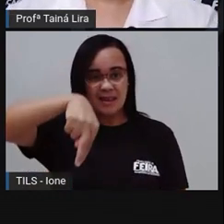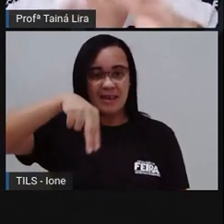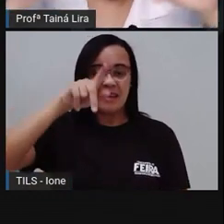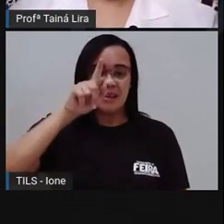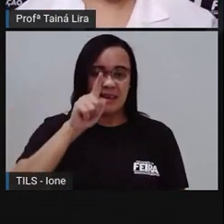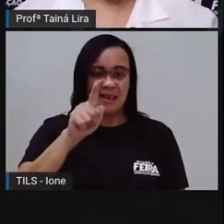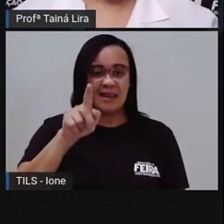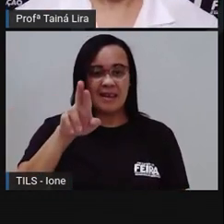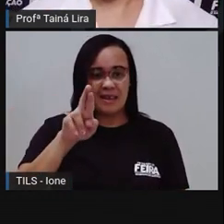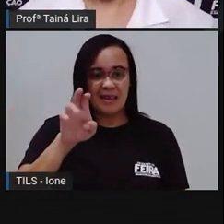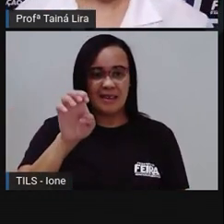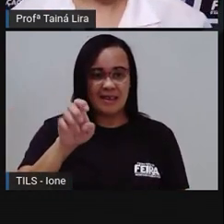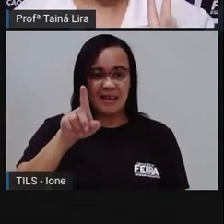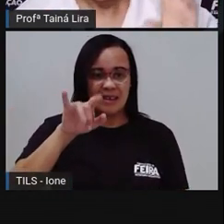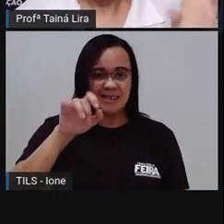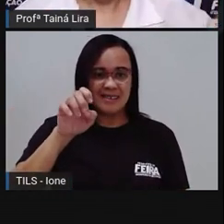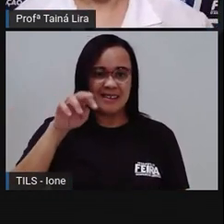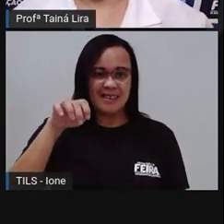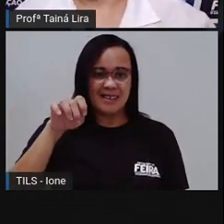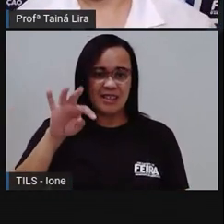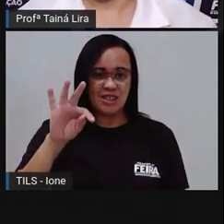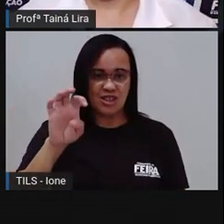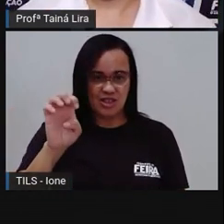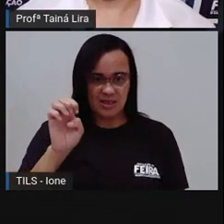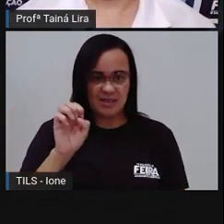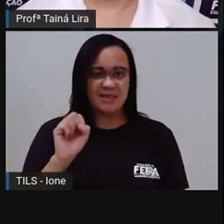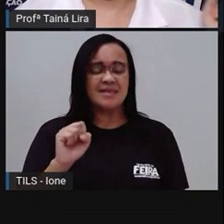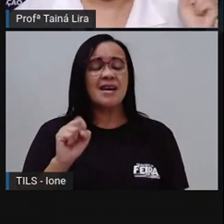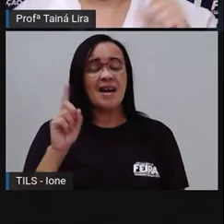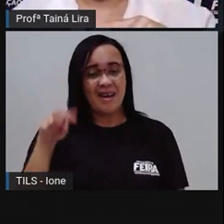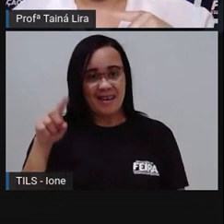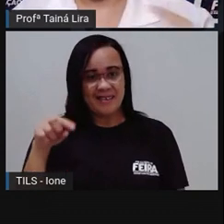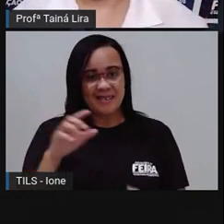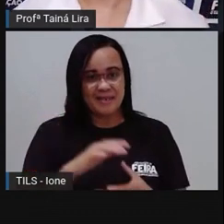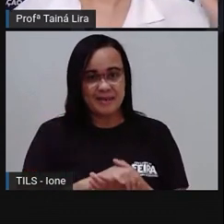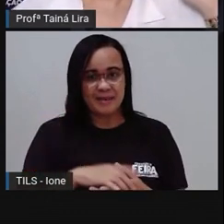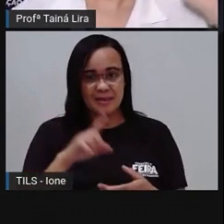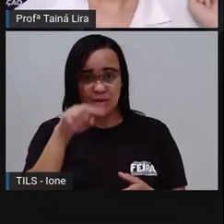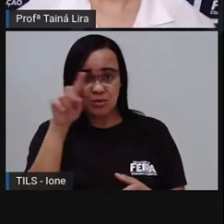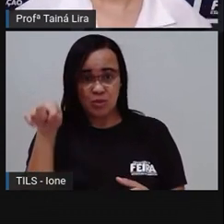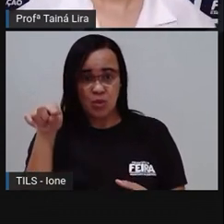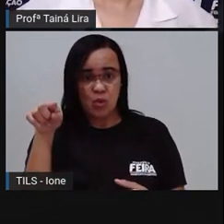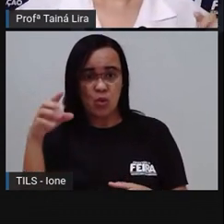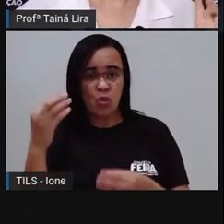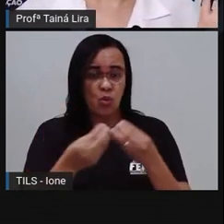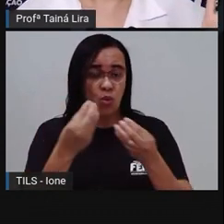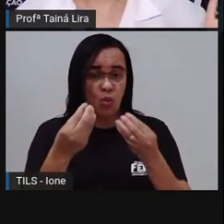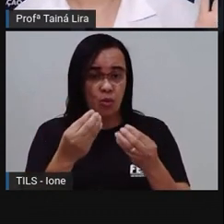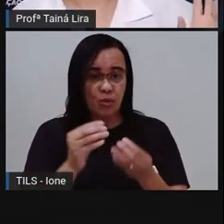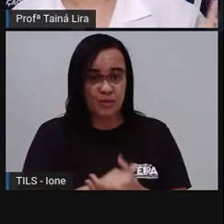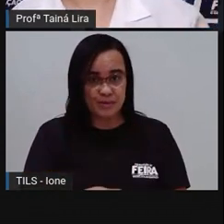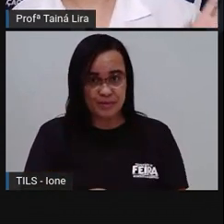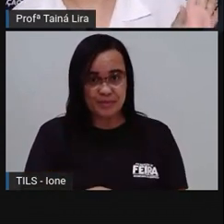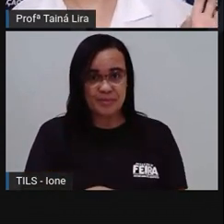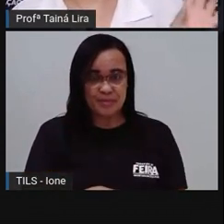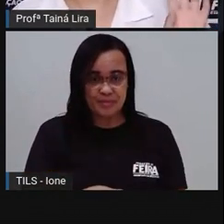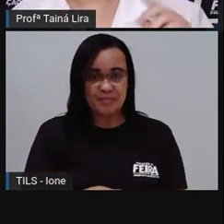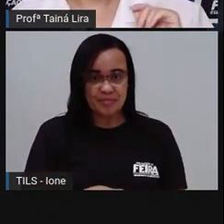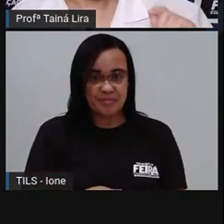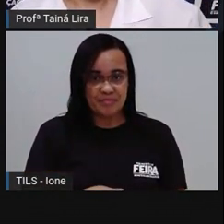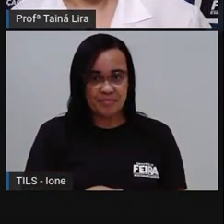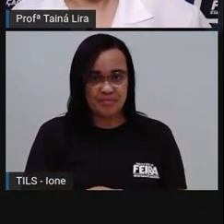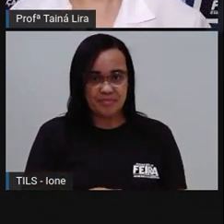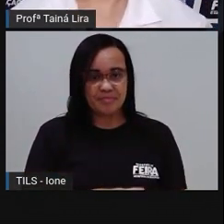corrigir toda a confusão que eu fiz aí nessa receita. Olha lá. Agora, vamos para lado de cá? Temos agora aqui os nossos